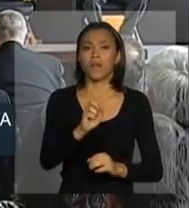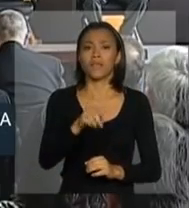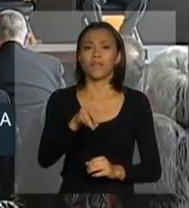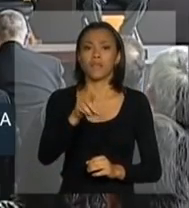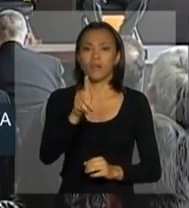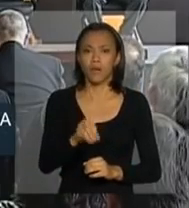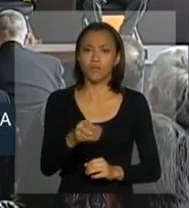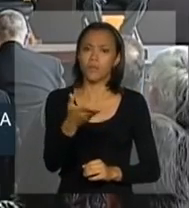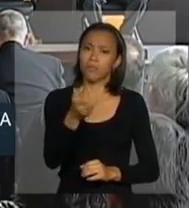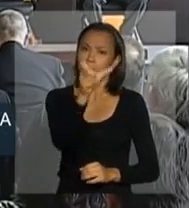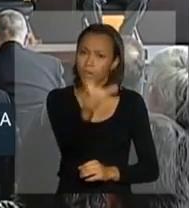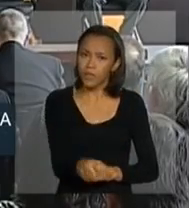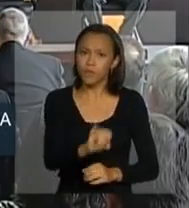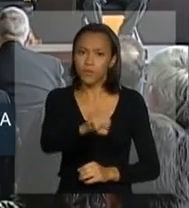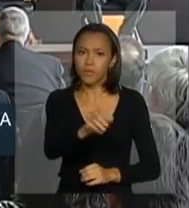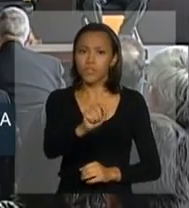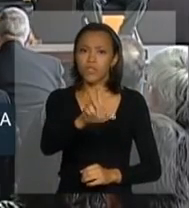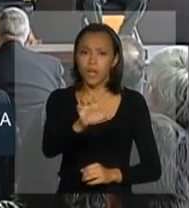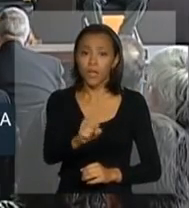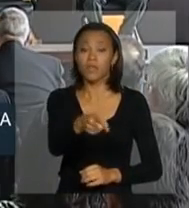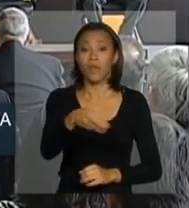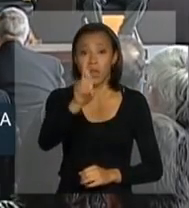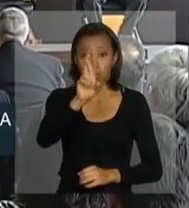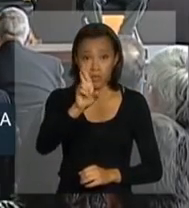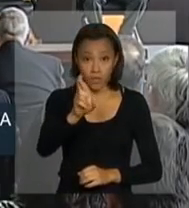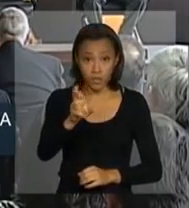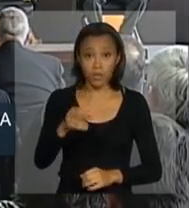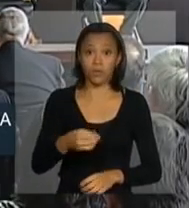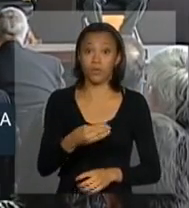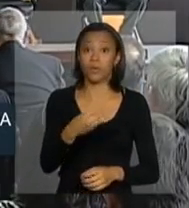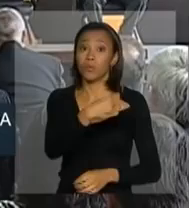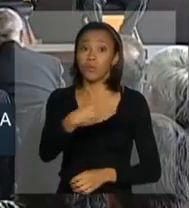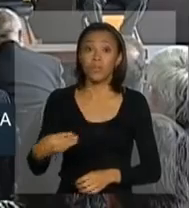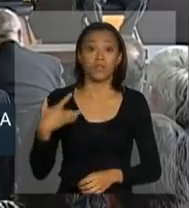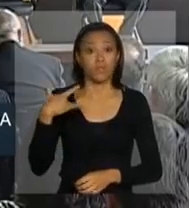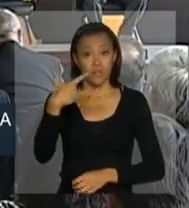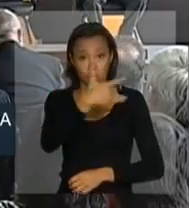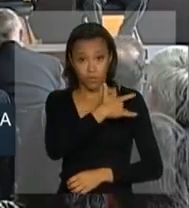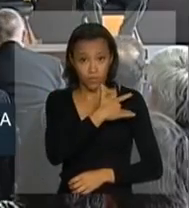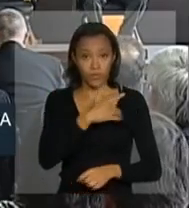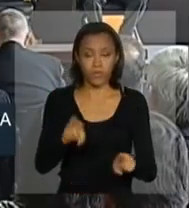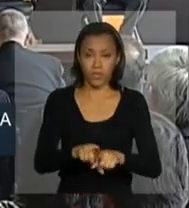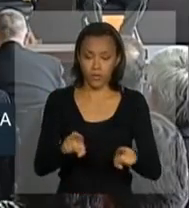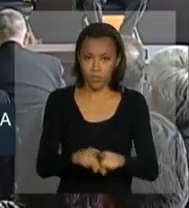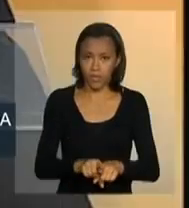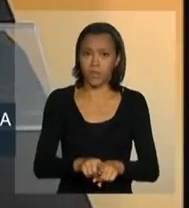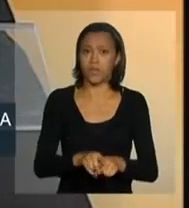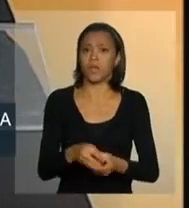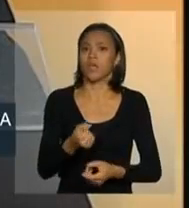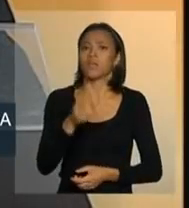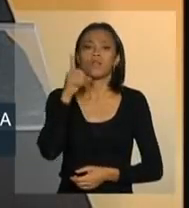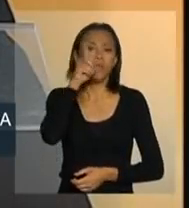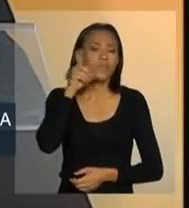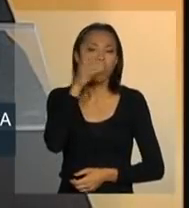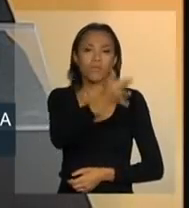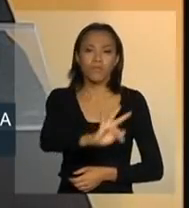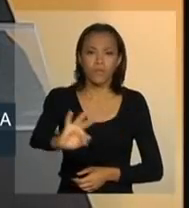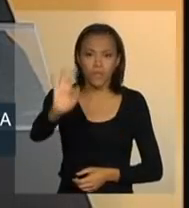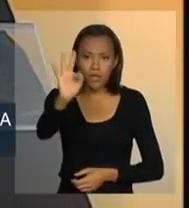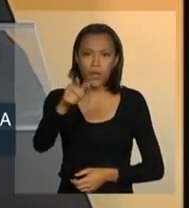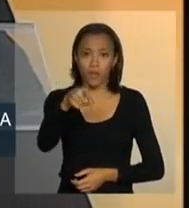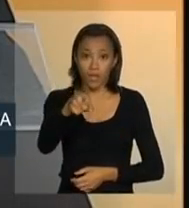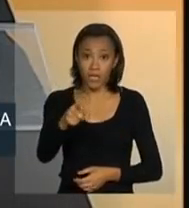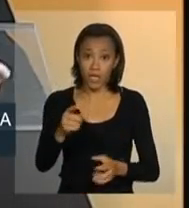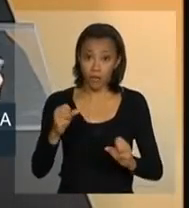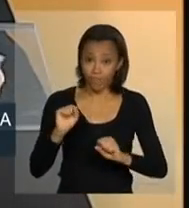aqui, representando o ministro da Saúde, deputado federal Hugo Leal, presidente da Frente